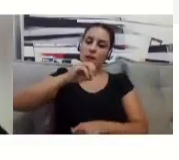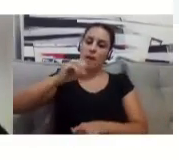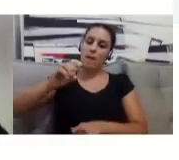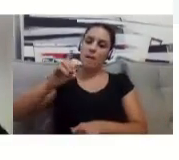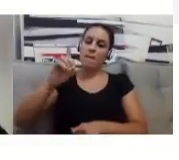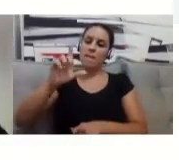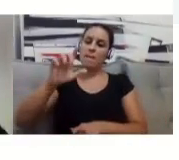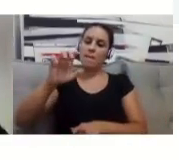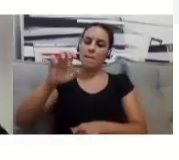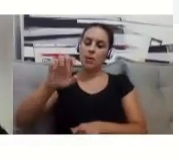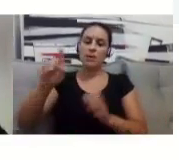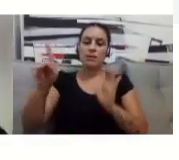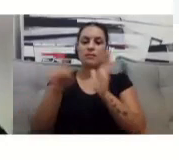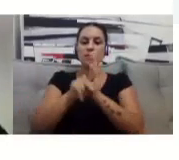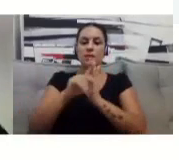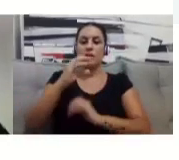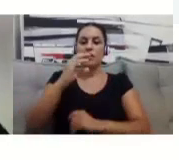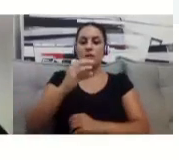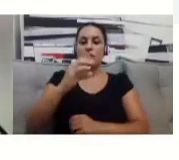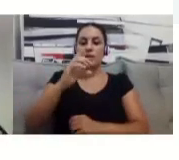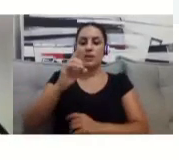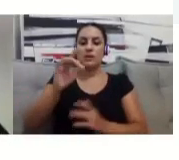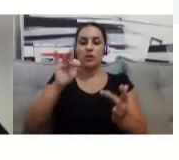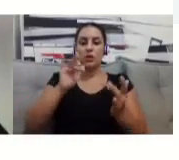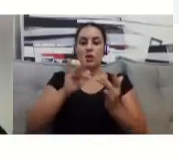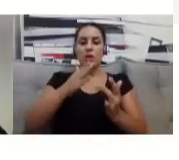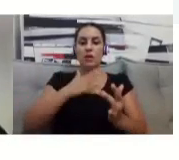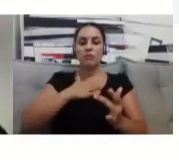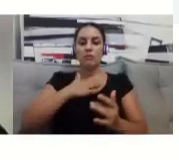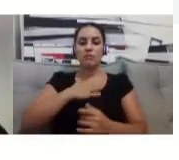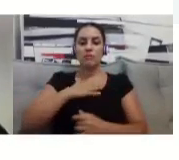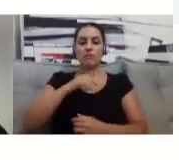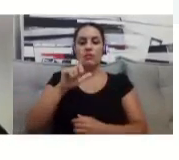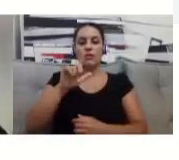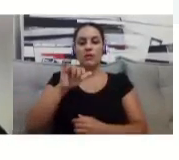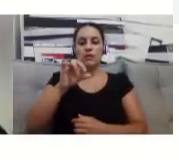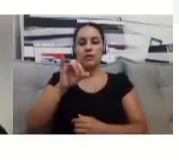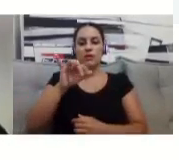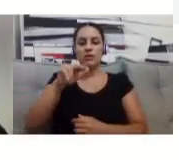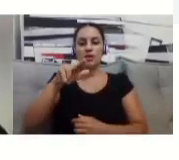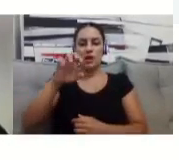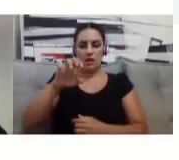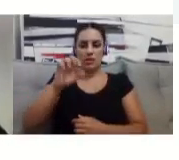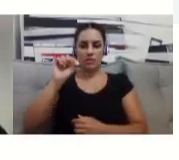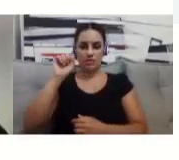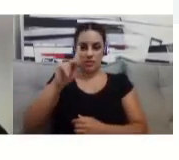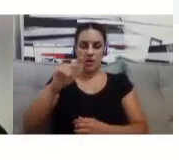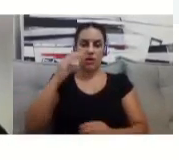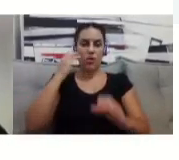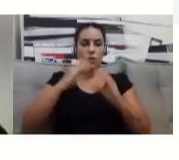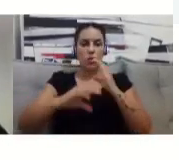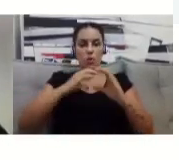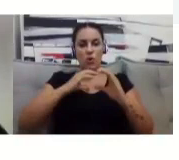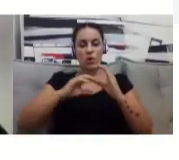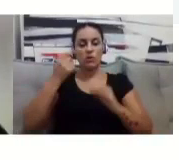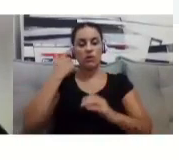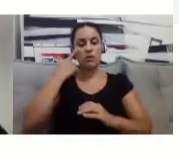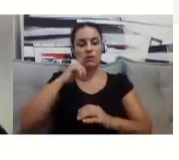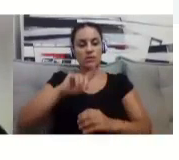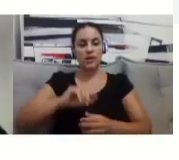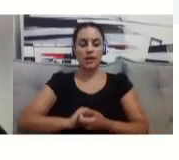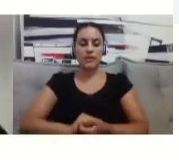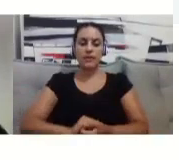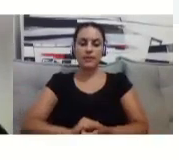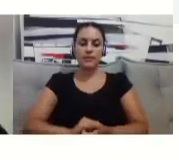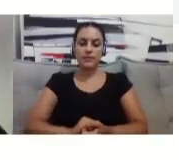comunico com vocês, ok? Além de ter toda a comunicação, daqui a pouco vocês vão olhar, eu vou mostrar para vocês,